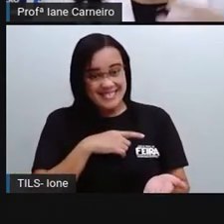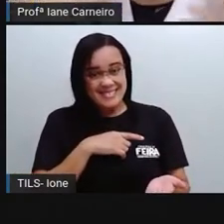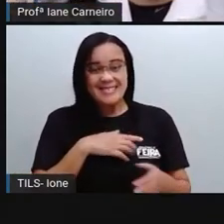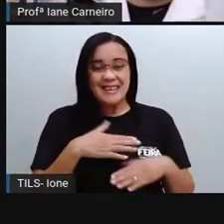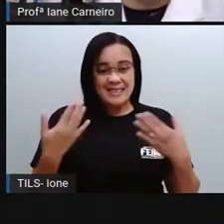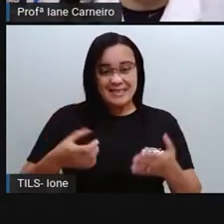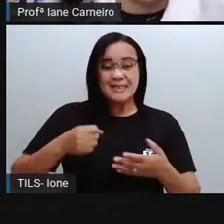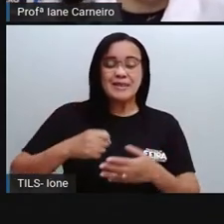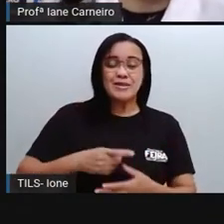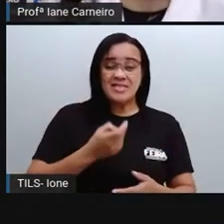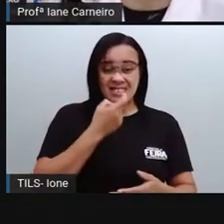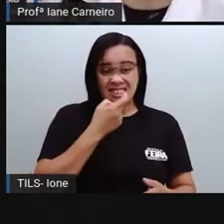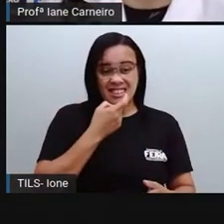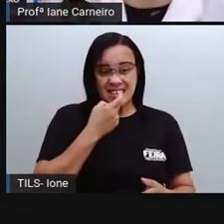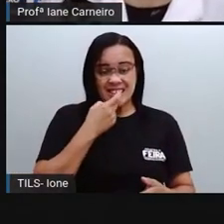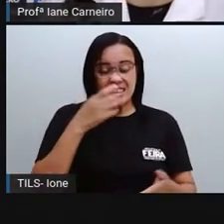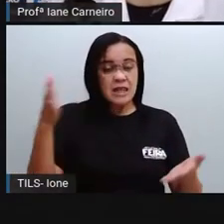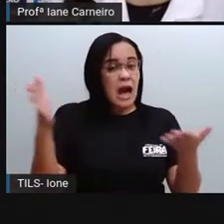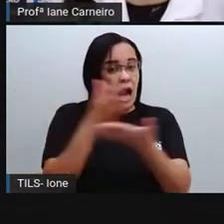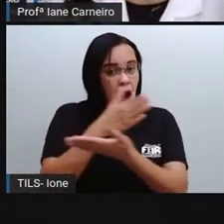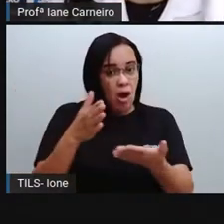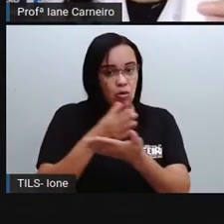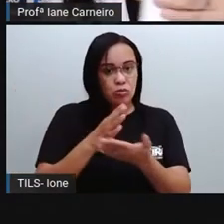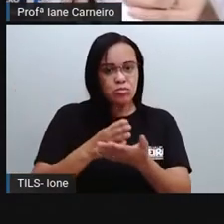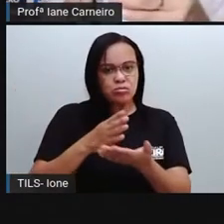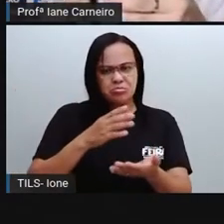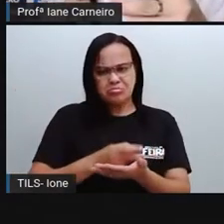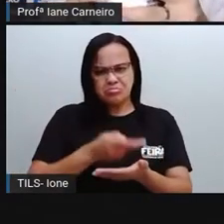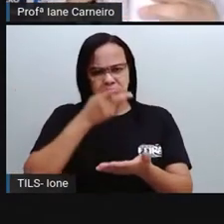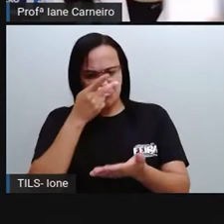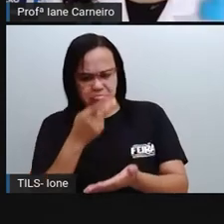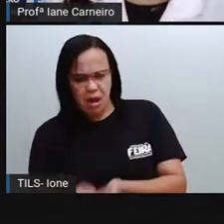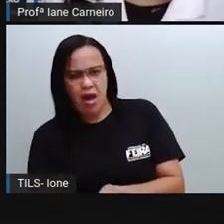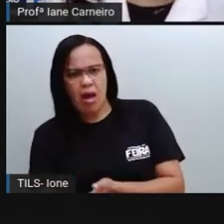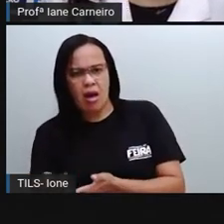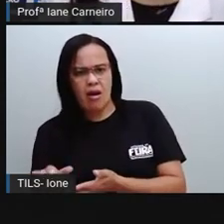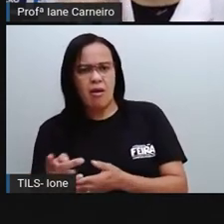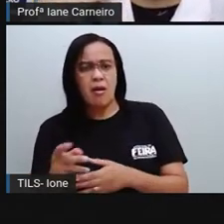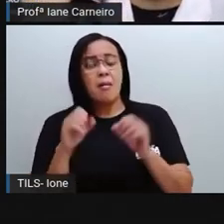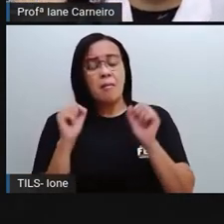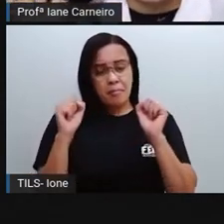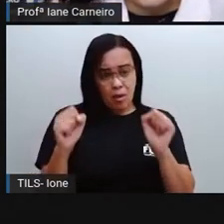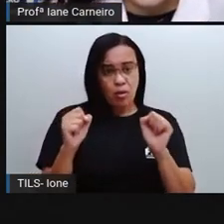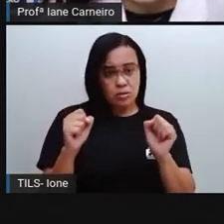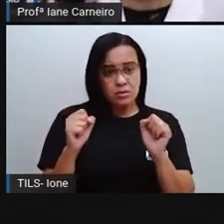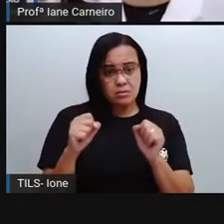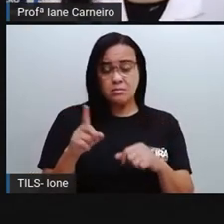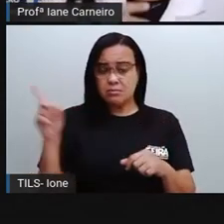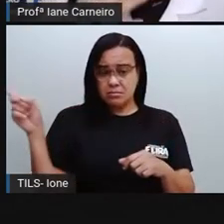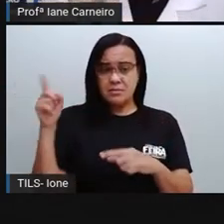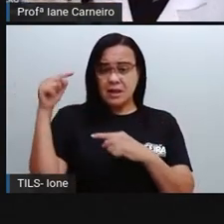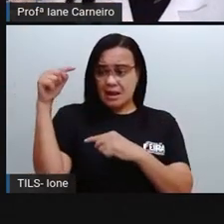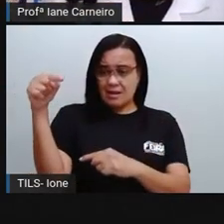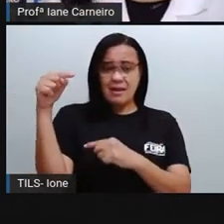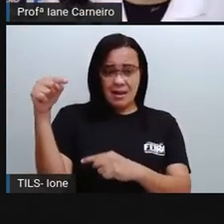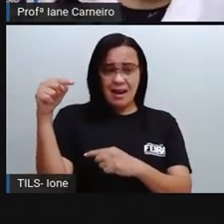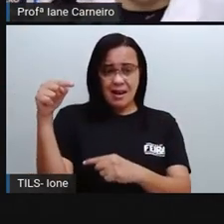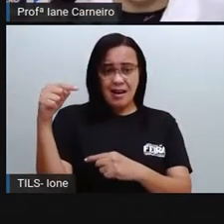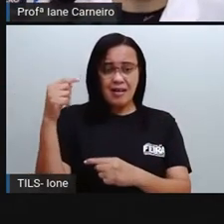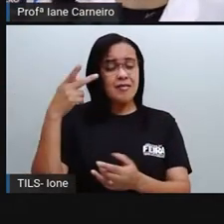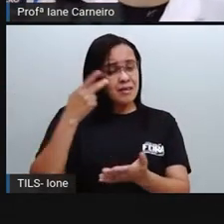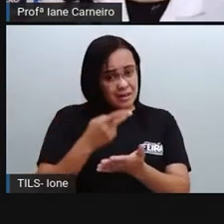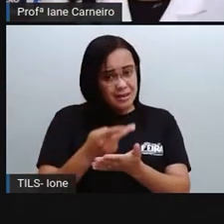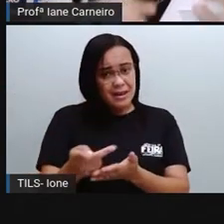que podem cair no chão. Essa garrafinha aqui, essa garrafinha da Pro, ela pode cair no chão e dificilmente ela vai